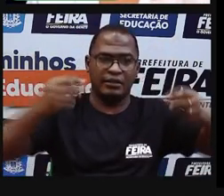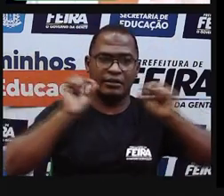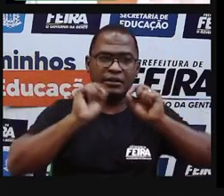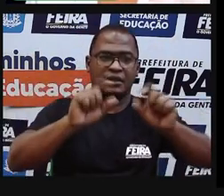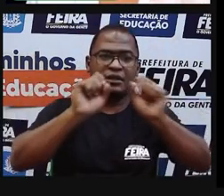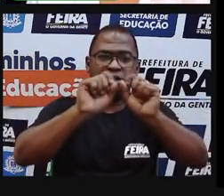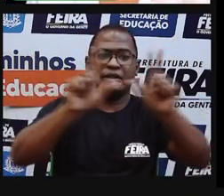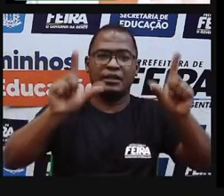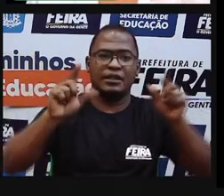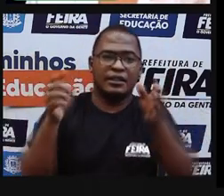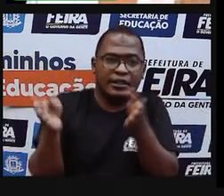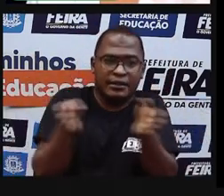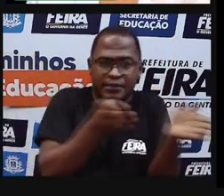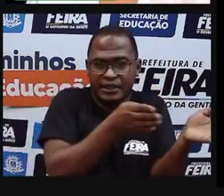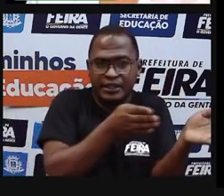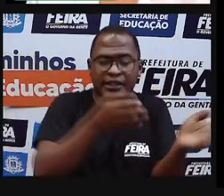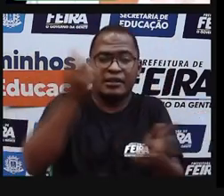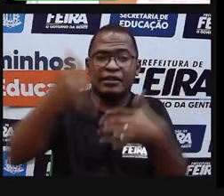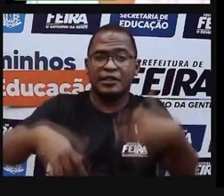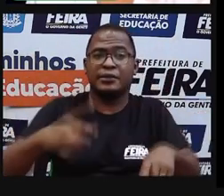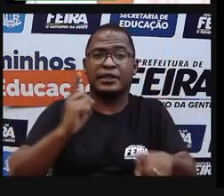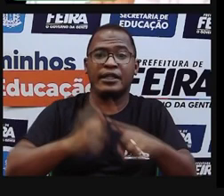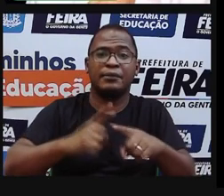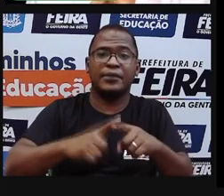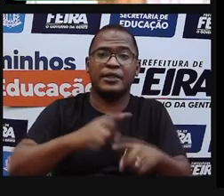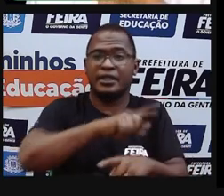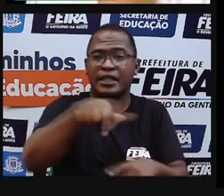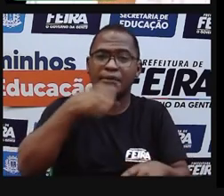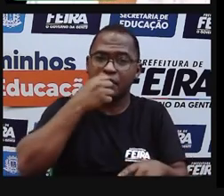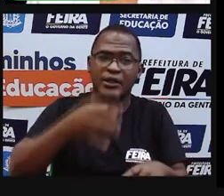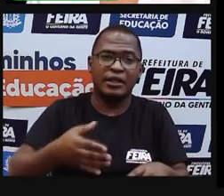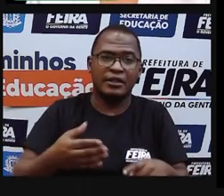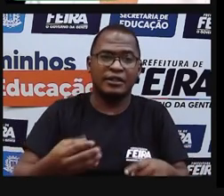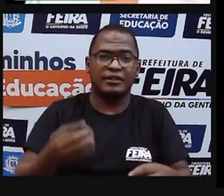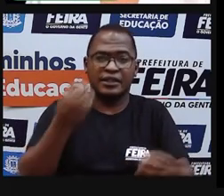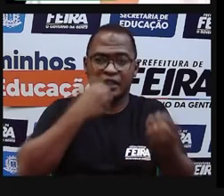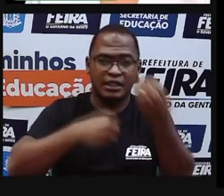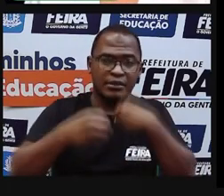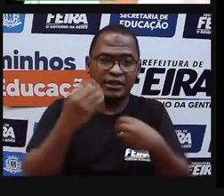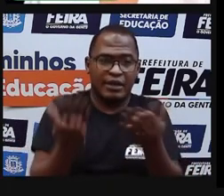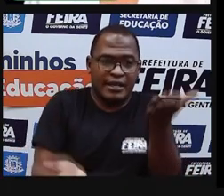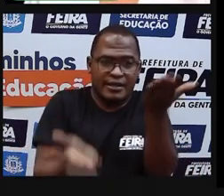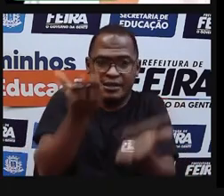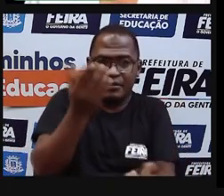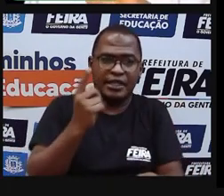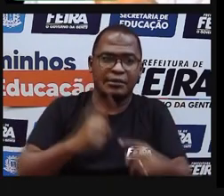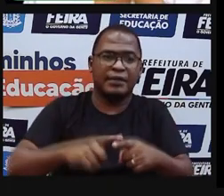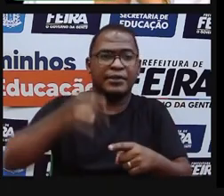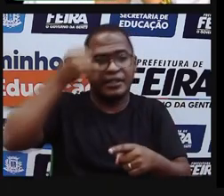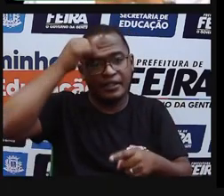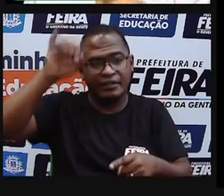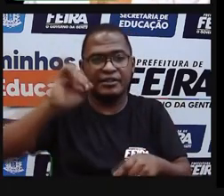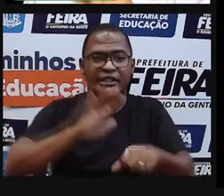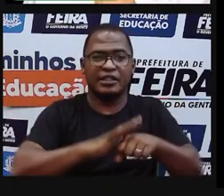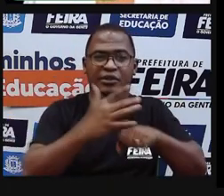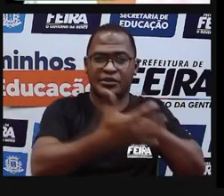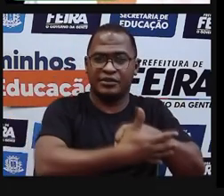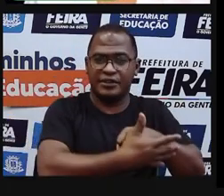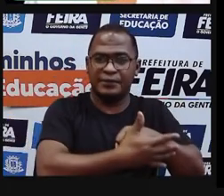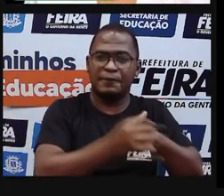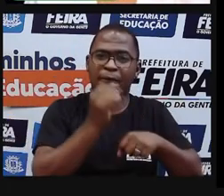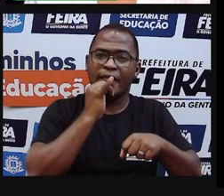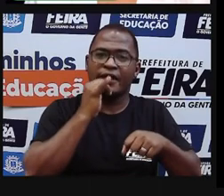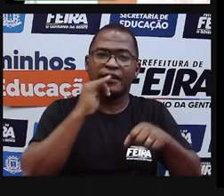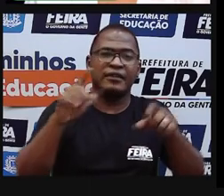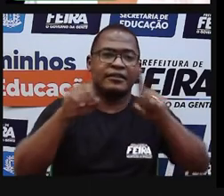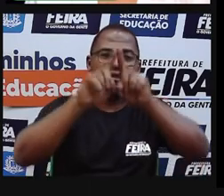Porque o nosso sistema imunológico vai estar bem protegido. Então, assistam depois com o tempo. E vejam se vocês concordam com essa